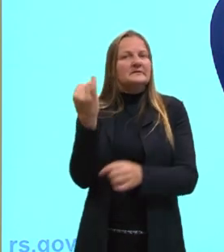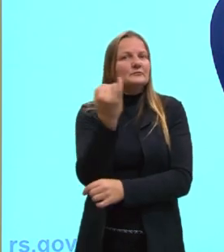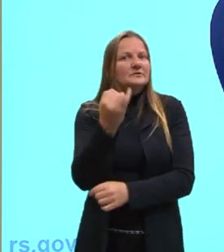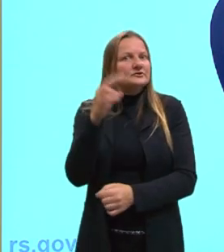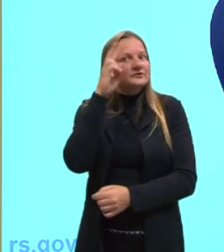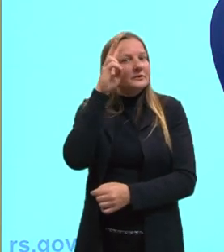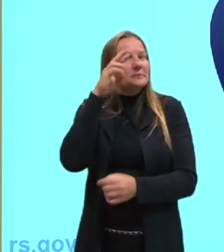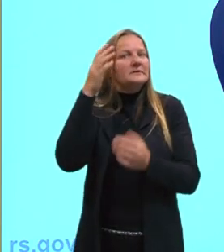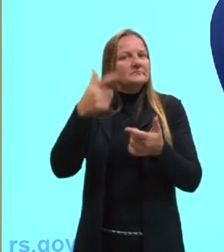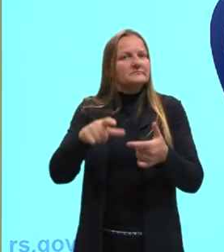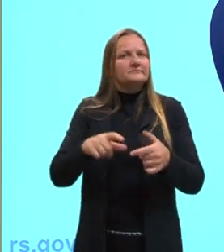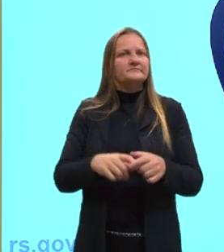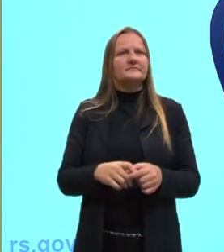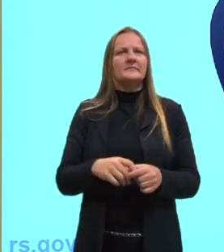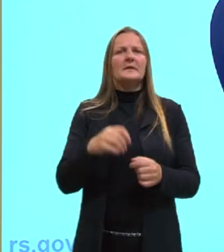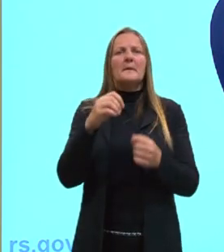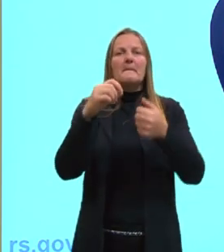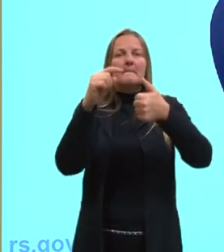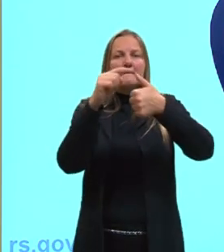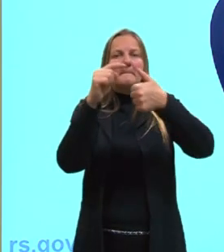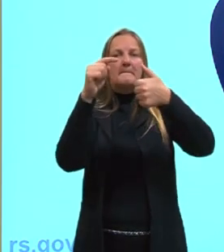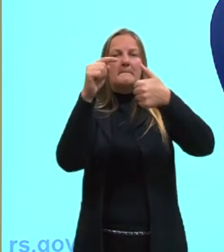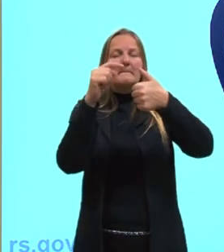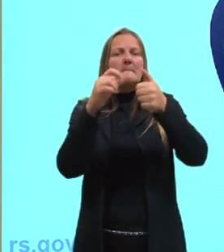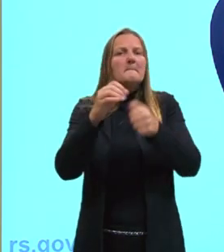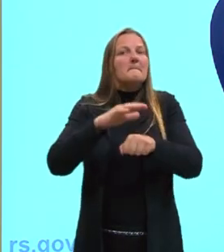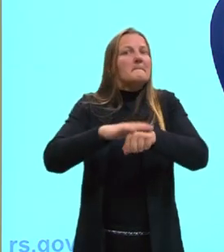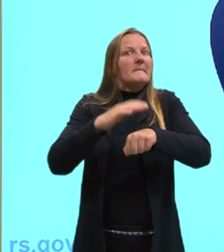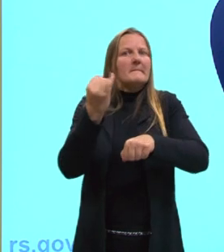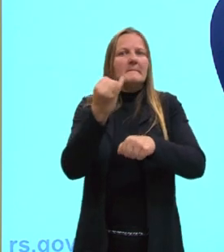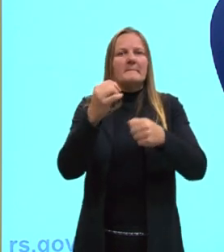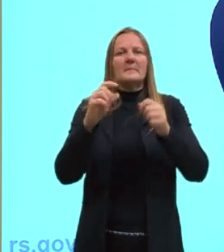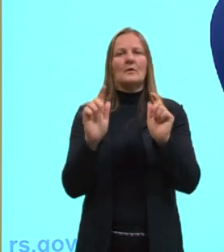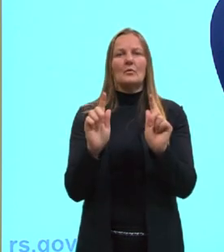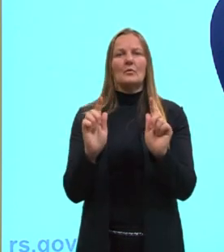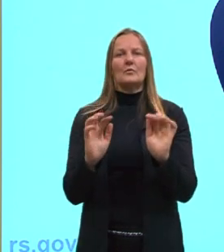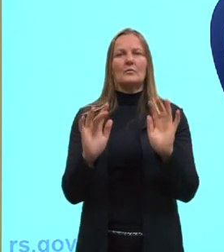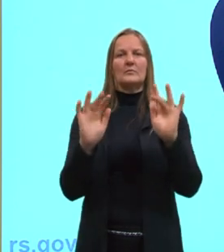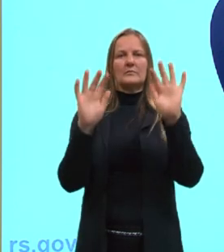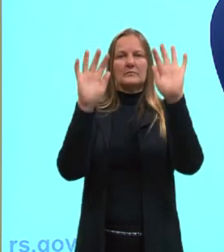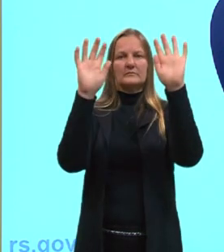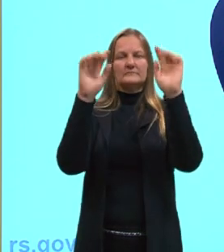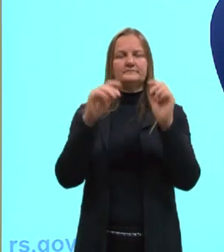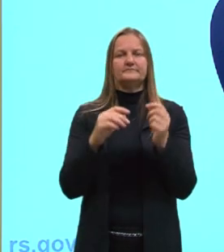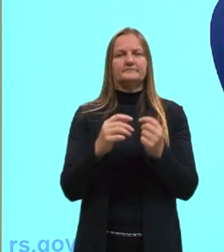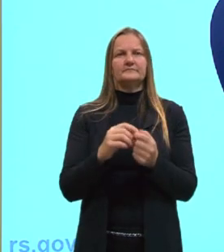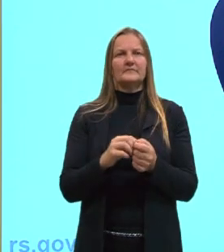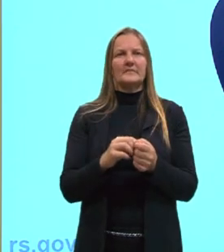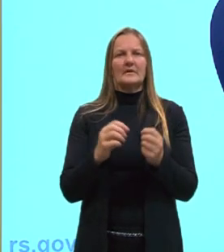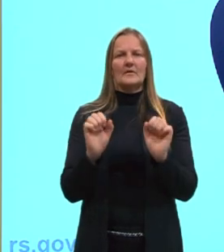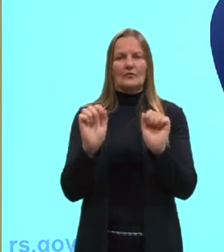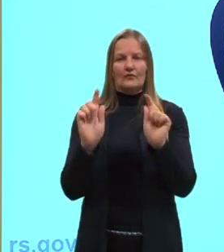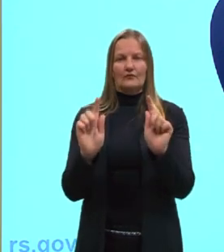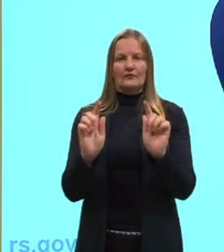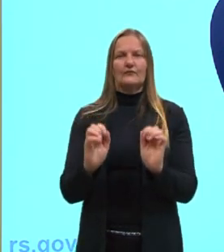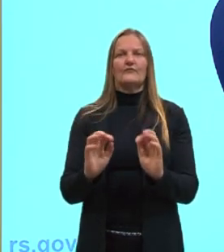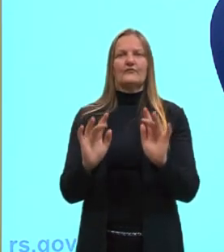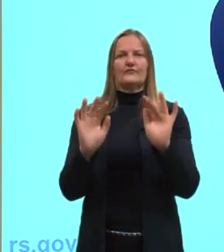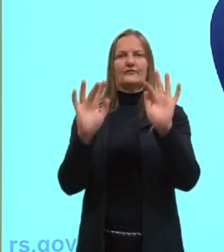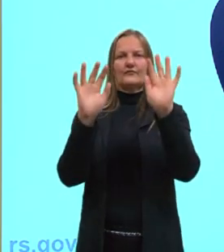relembrar, tá? Então, os principais estados é o gasoso, né, quando a já tem em forma de vapor, tá?